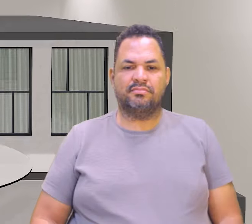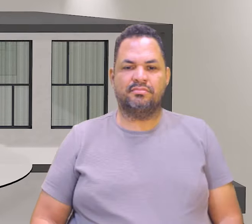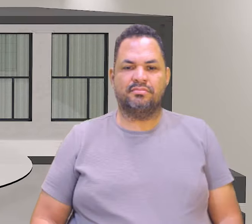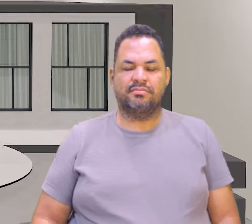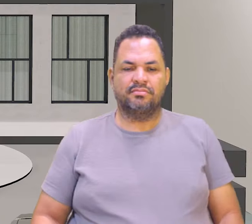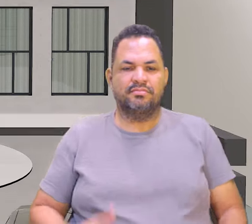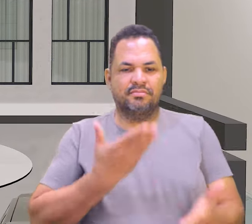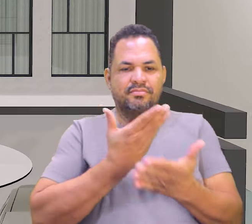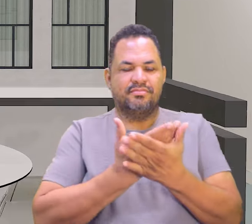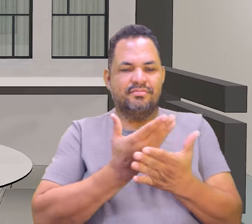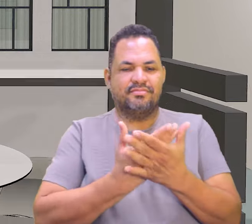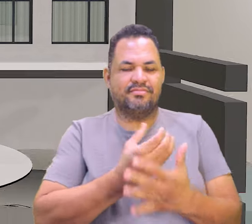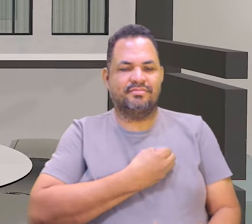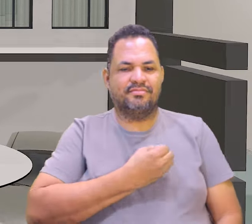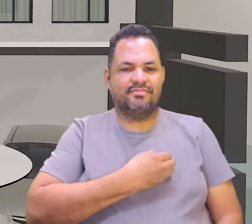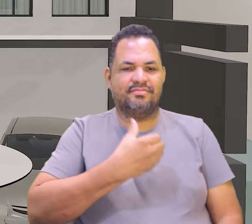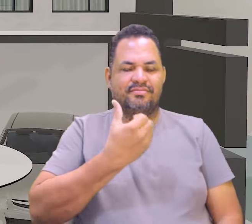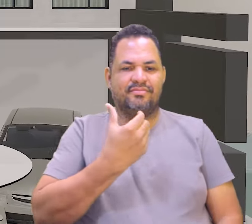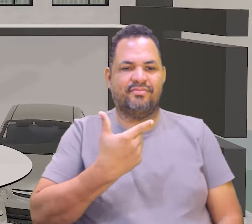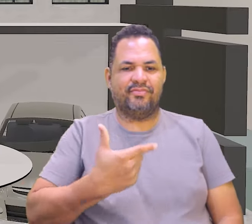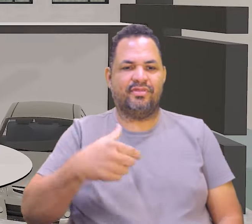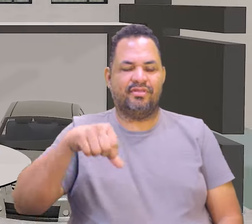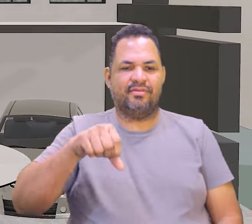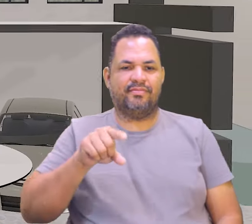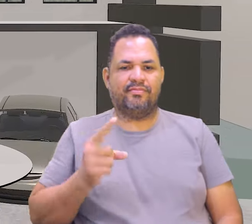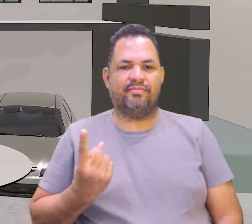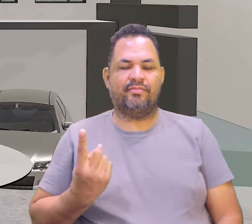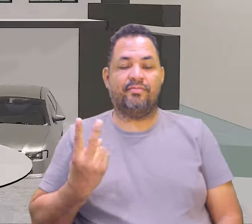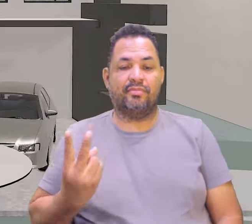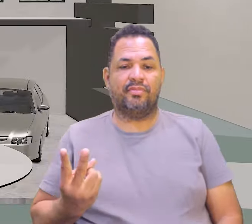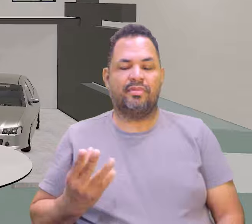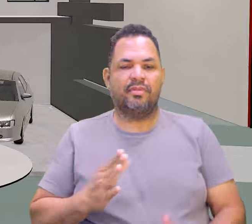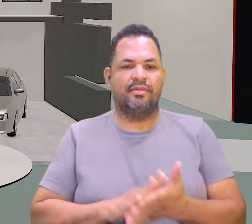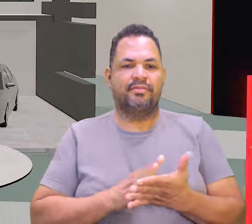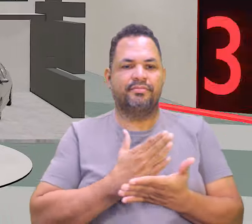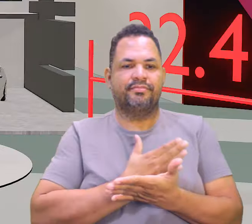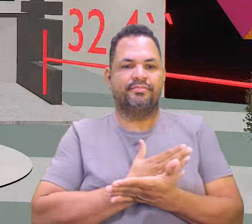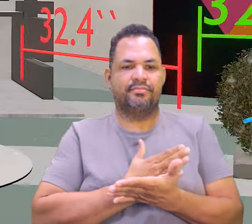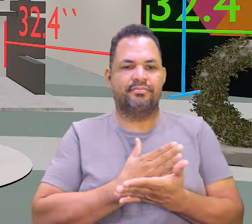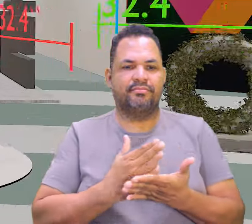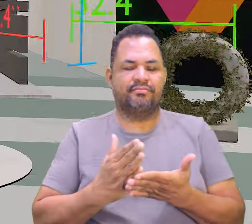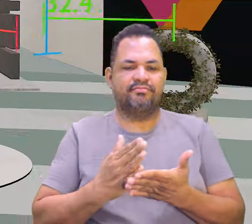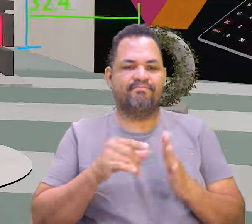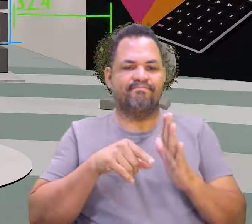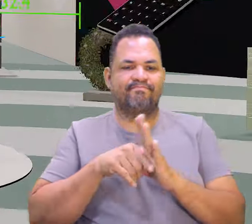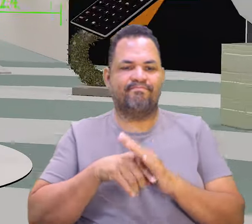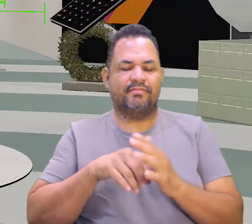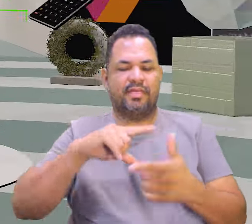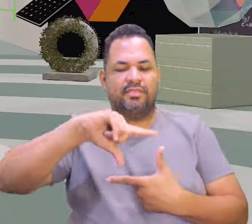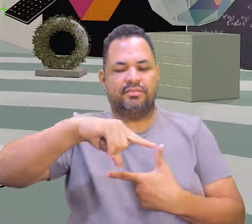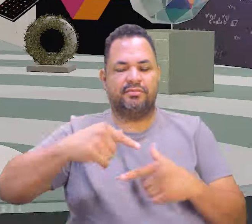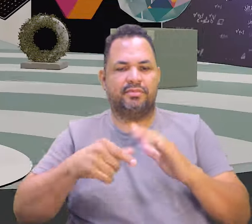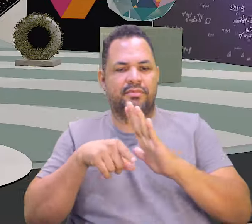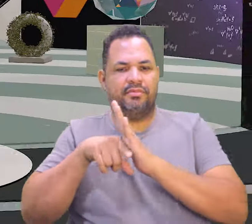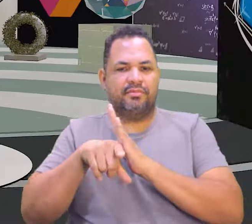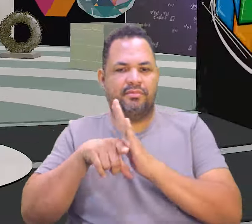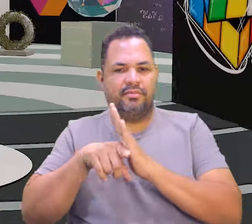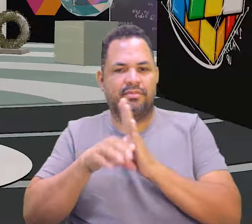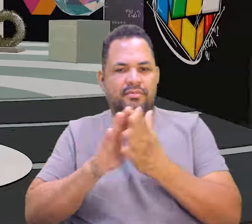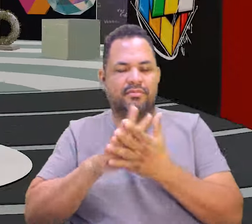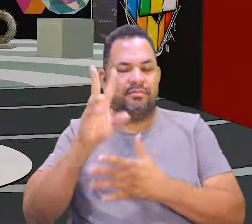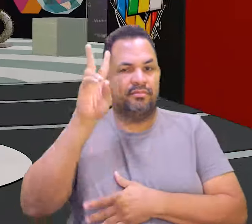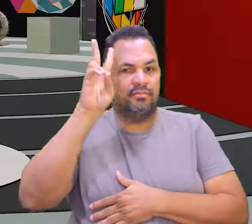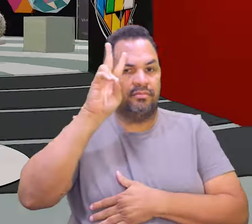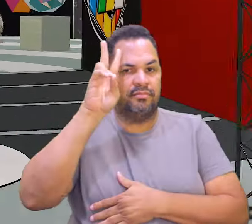Aula 29.2, aqui estamos, iniciando a geometria analítica. Foi bem tranquilo. Isso, tranquilo. Trabalhamos a distância